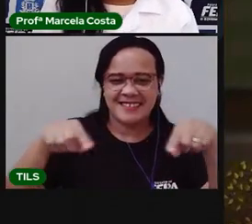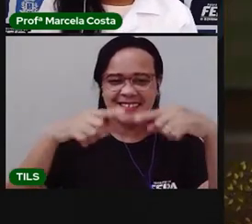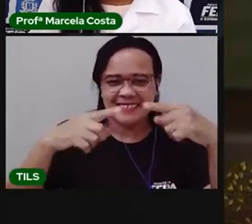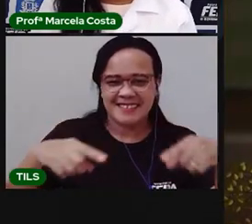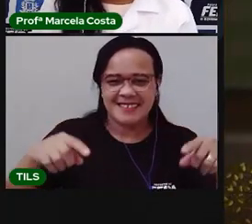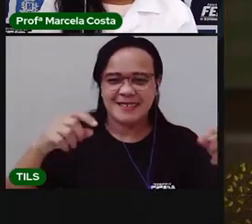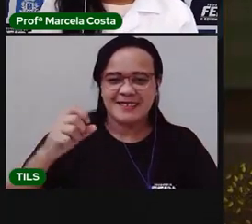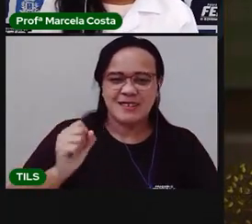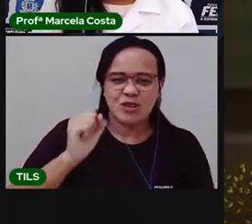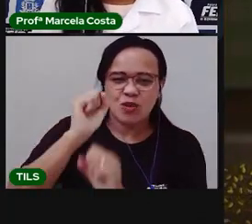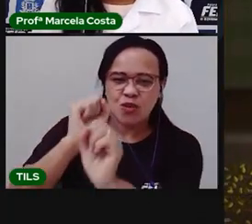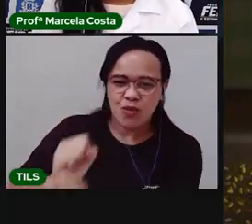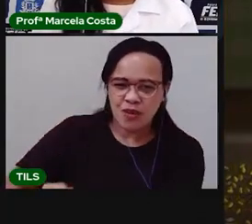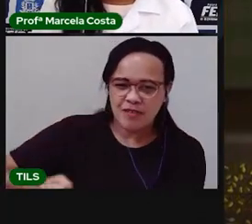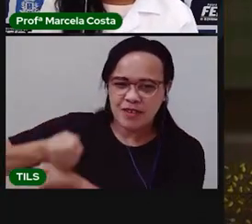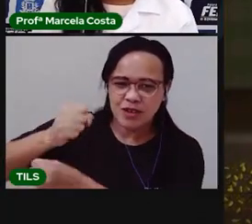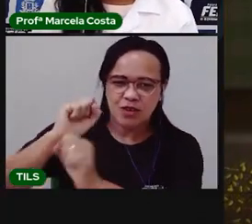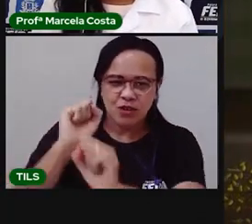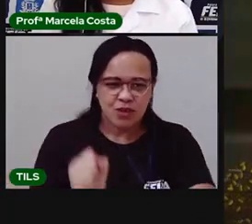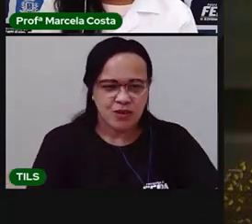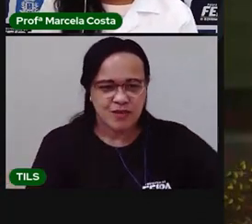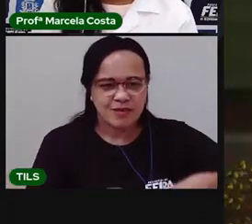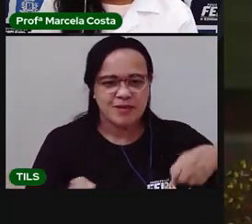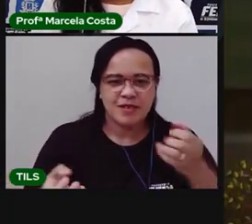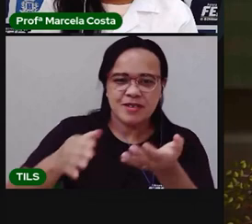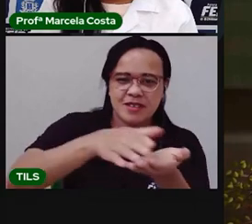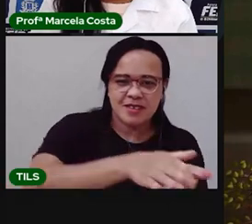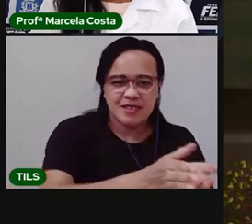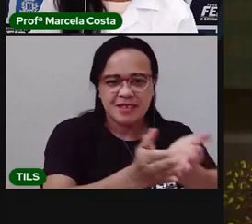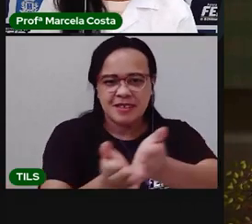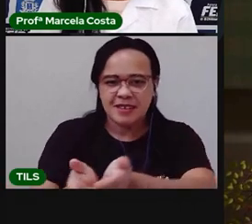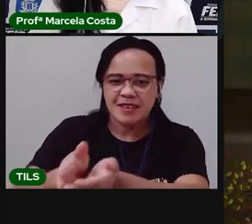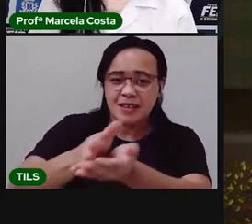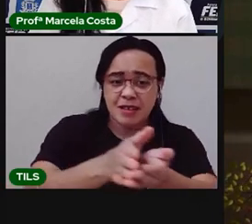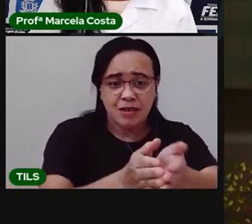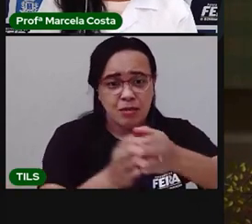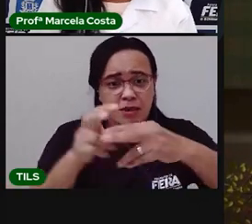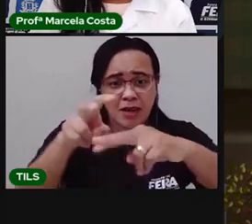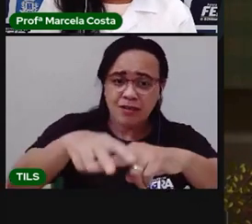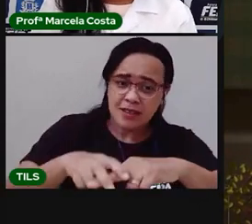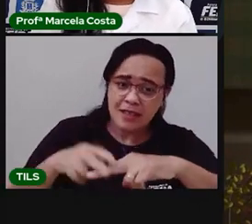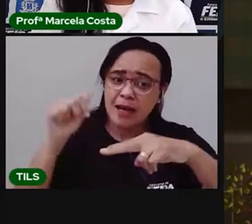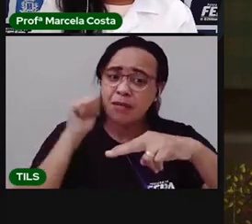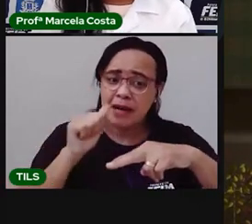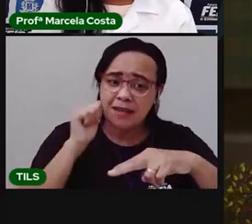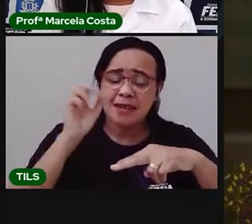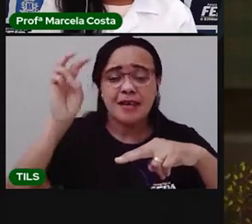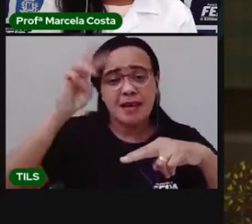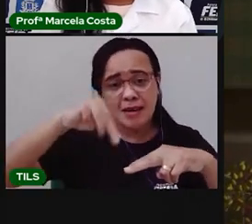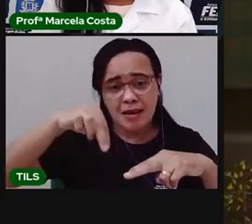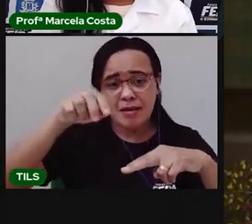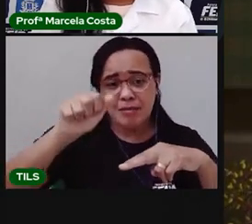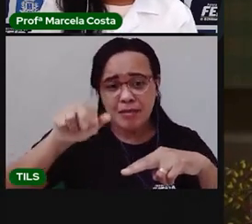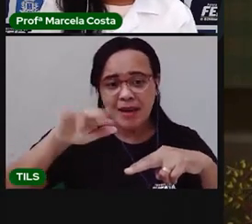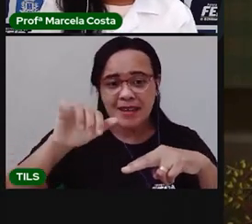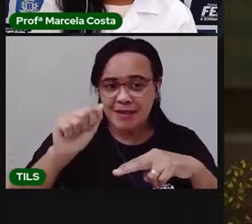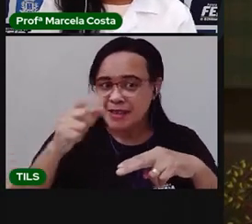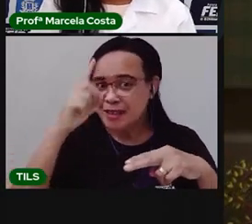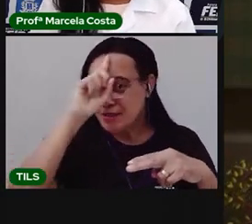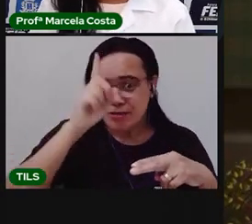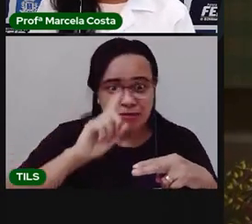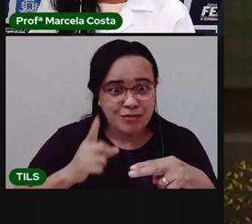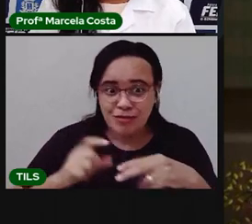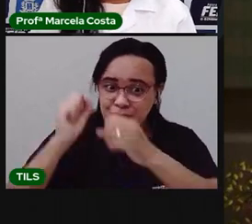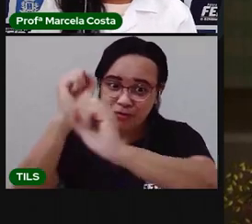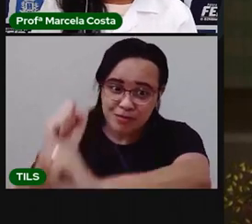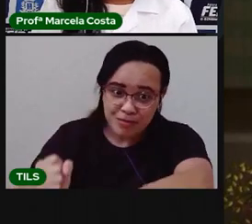A canoa virou, pois deixaram virar, foi por causa da Maria que não soube remar.